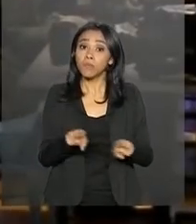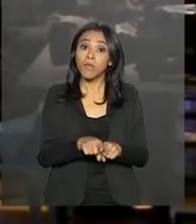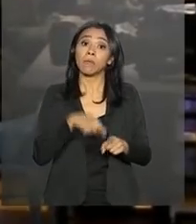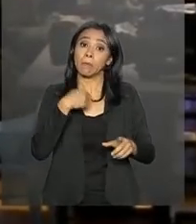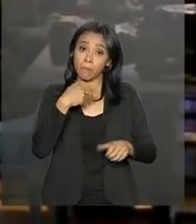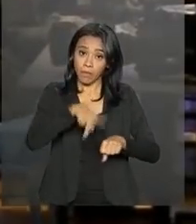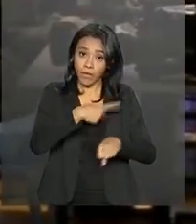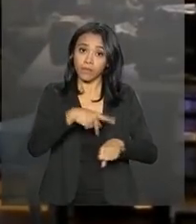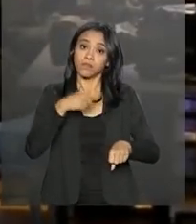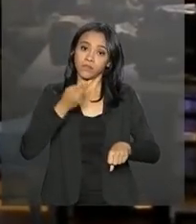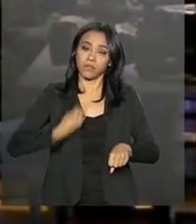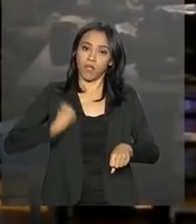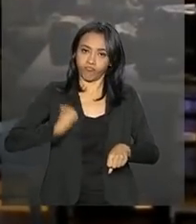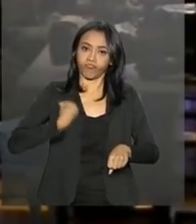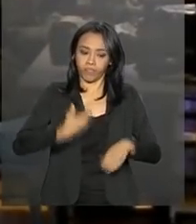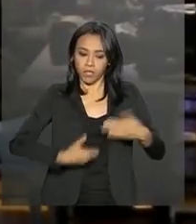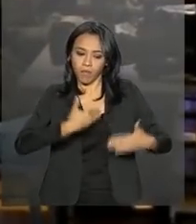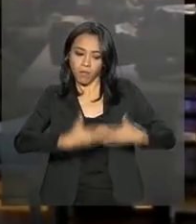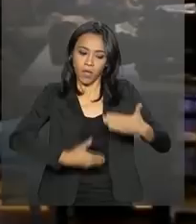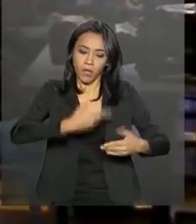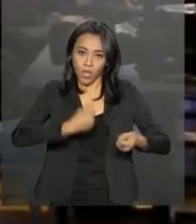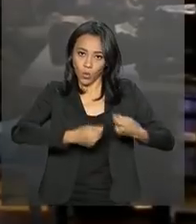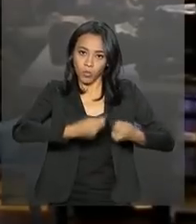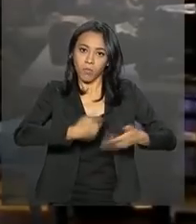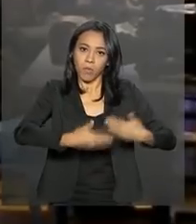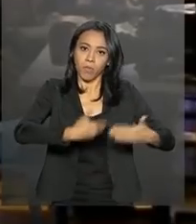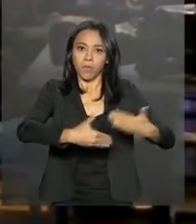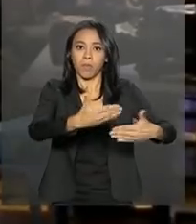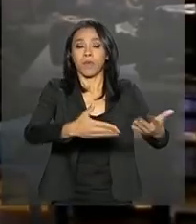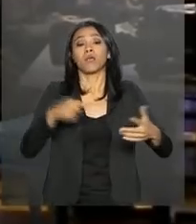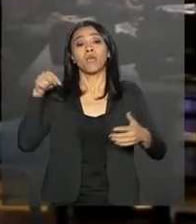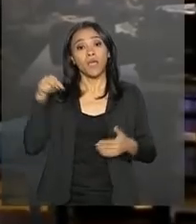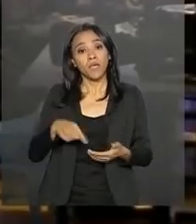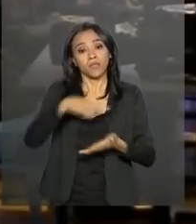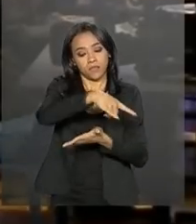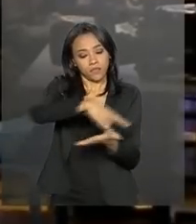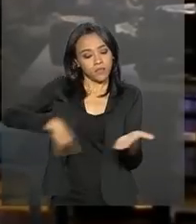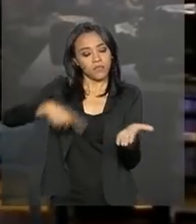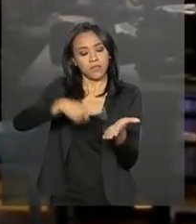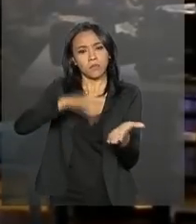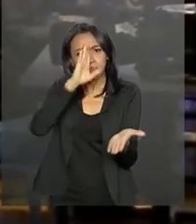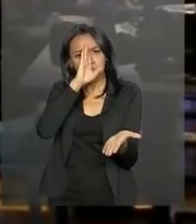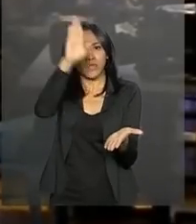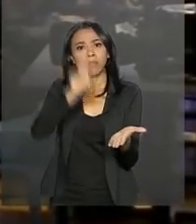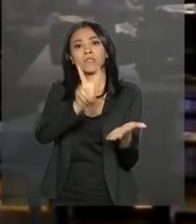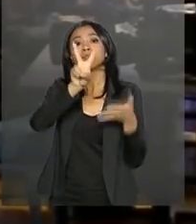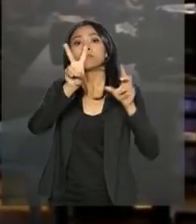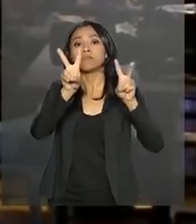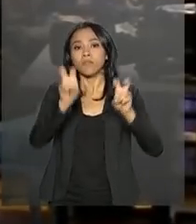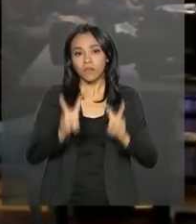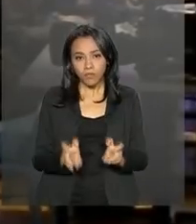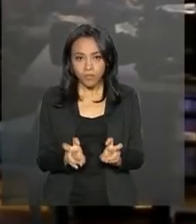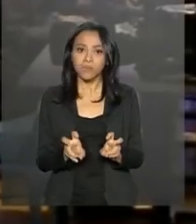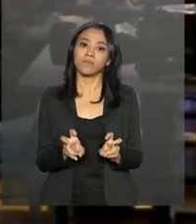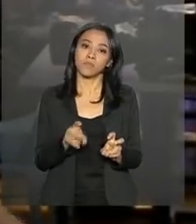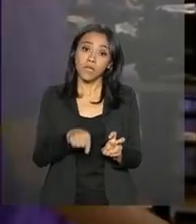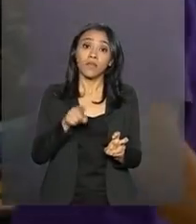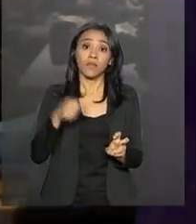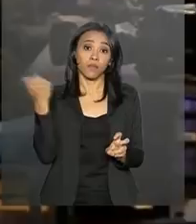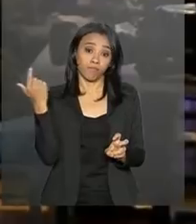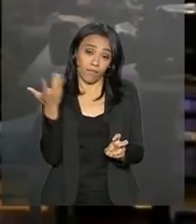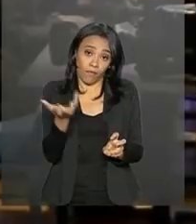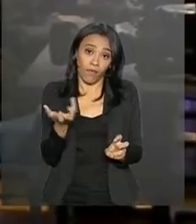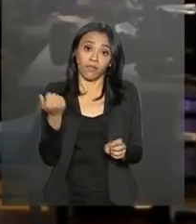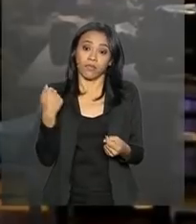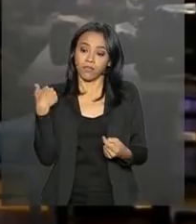que se reúnem no bloco. Estes consensos refletem os principais temas da Agenda Internacional, que pretende alcançar